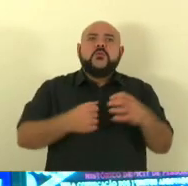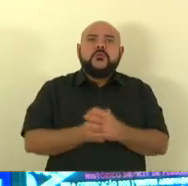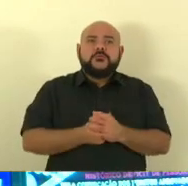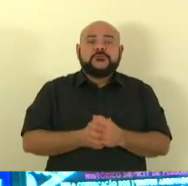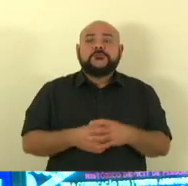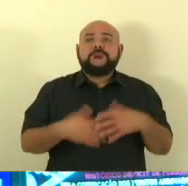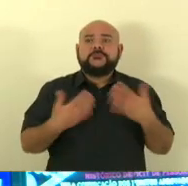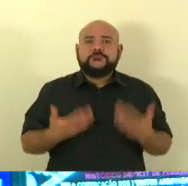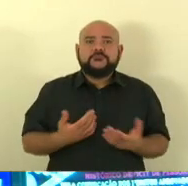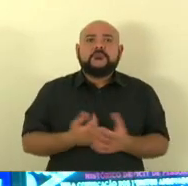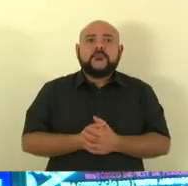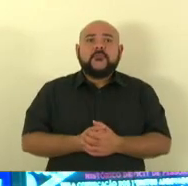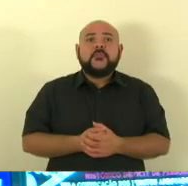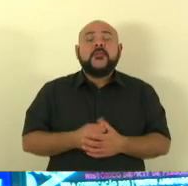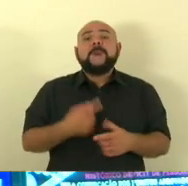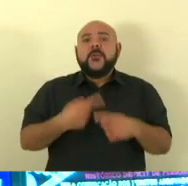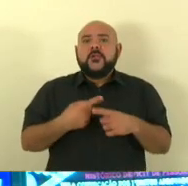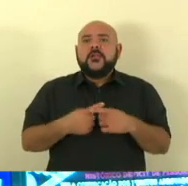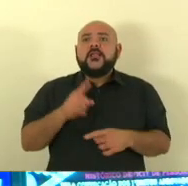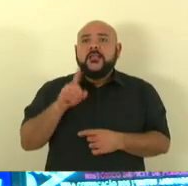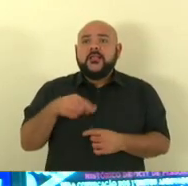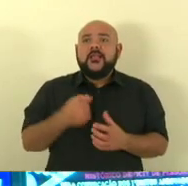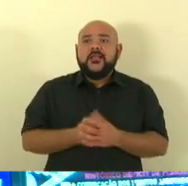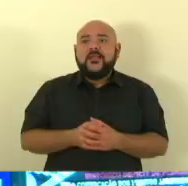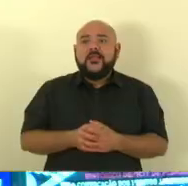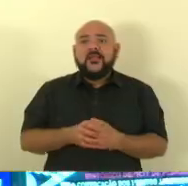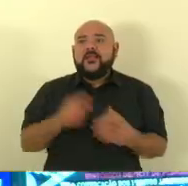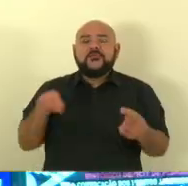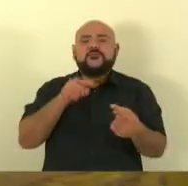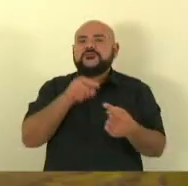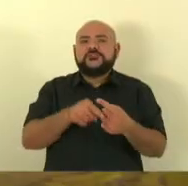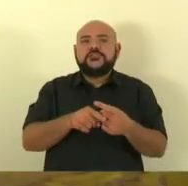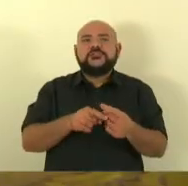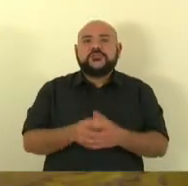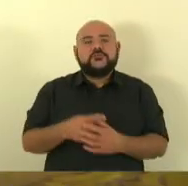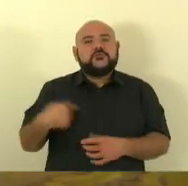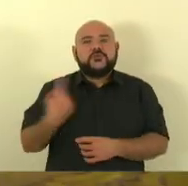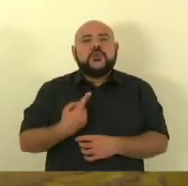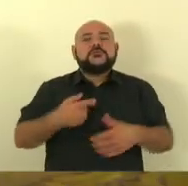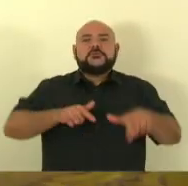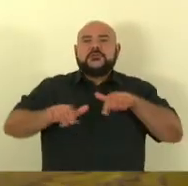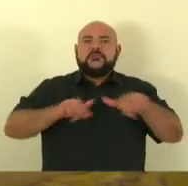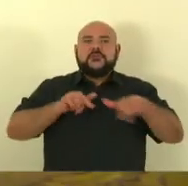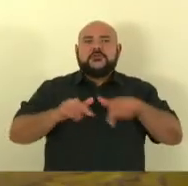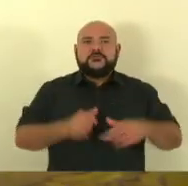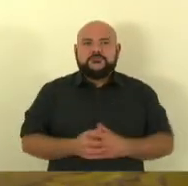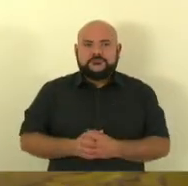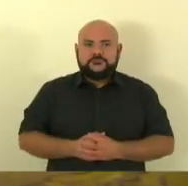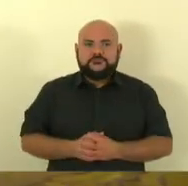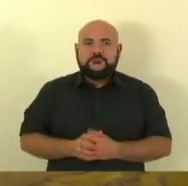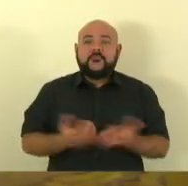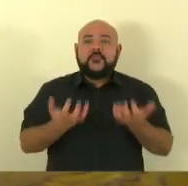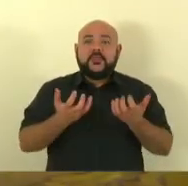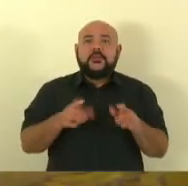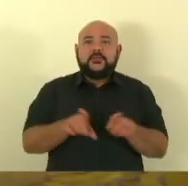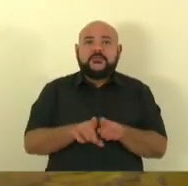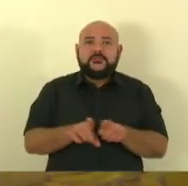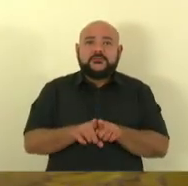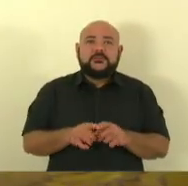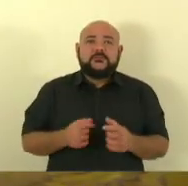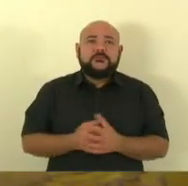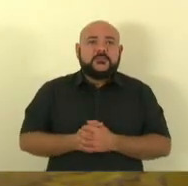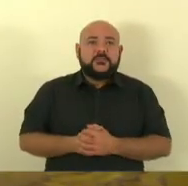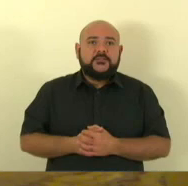um dos eixos de atuação sistemático do nosso mandato quero ainda senhores deputados dentro do meu tempo